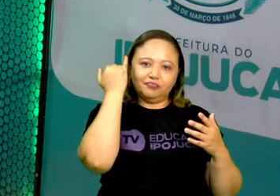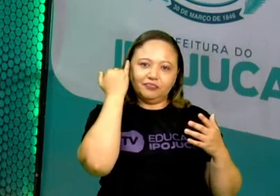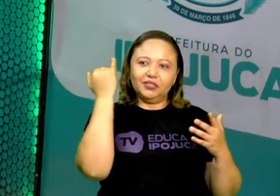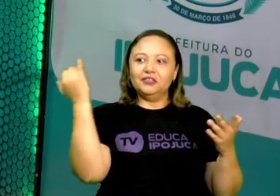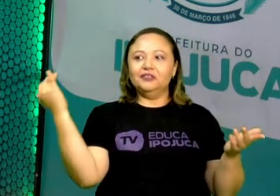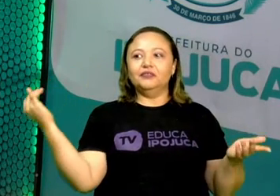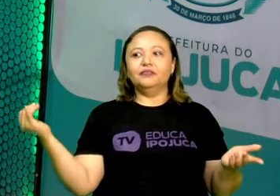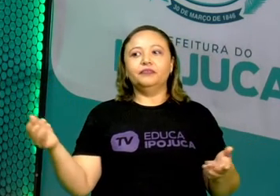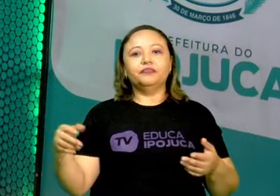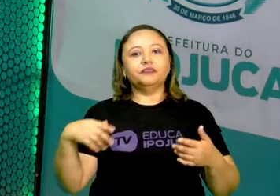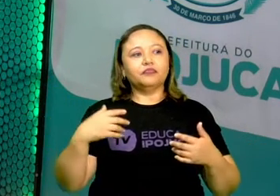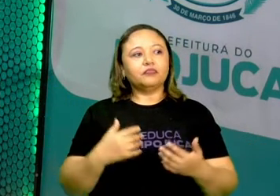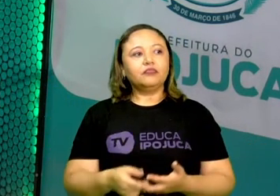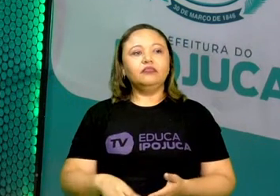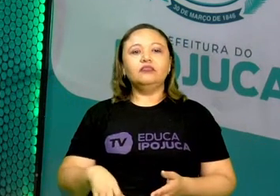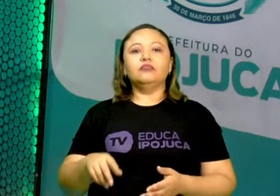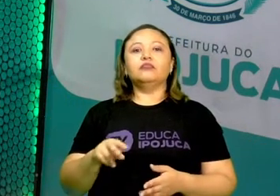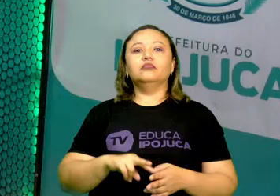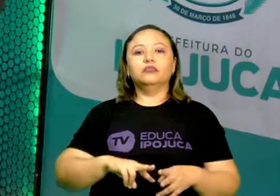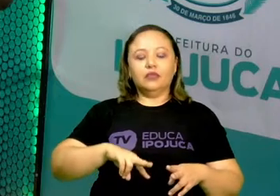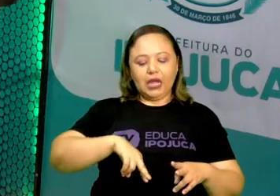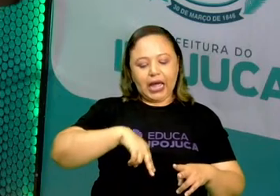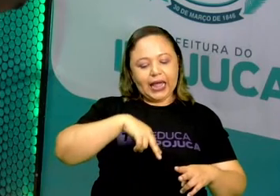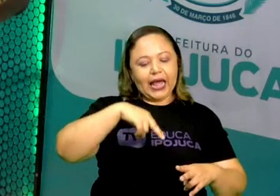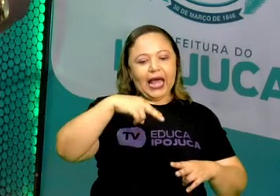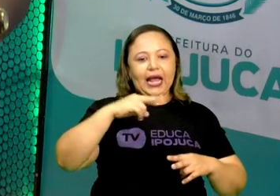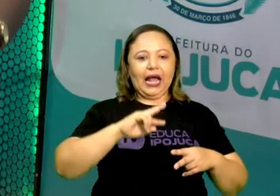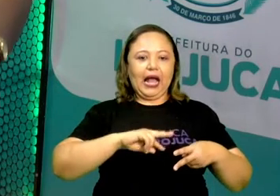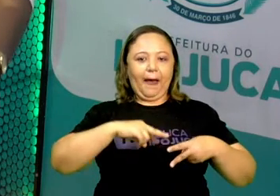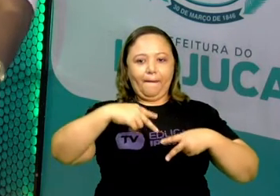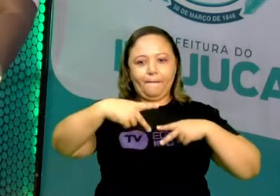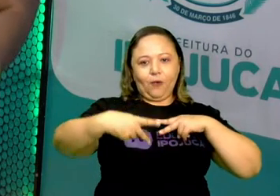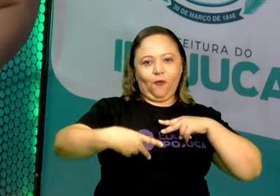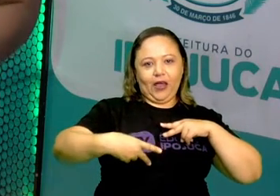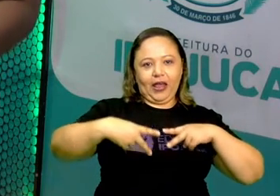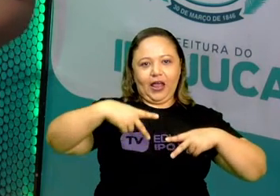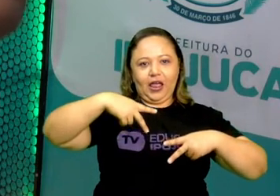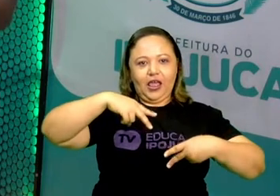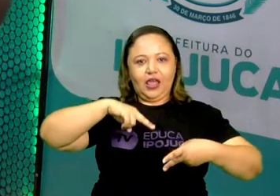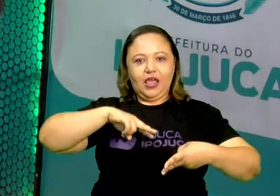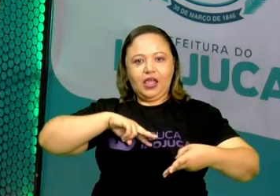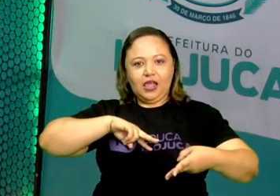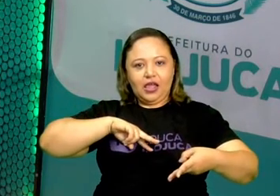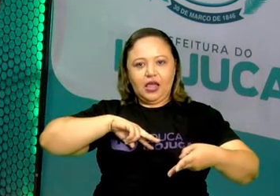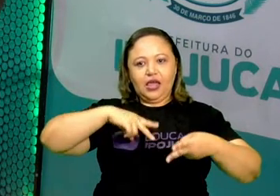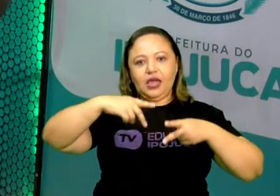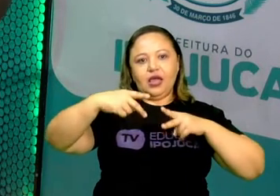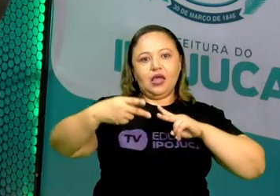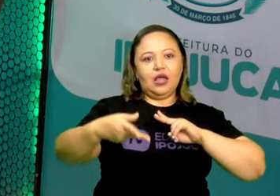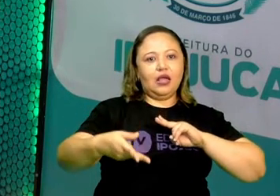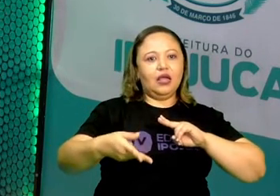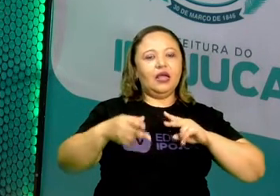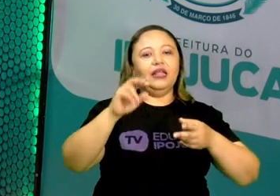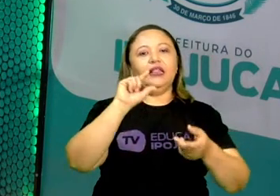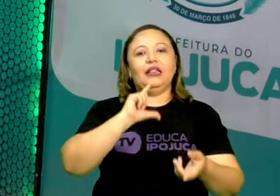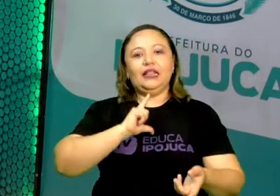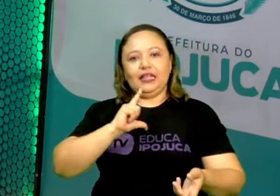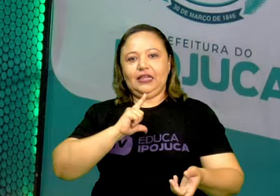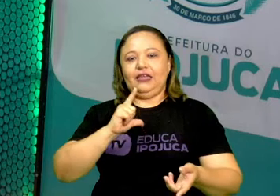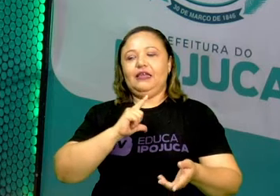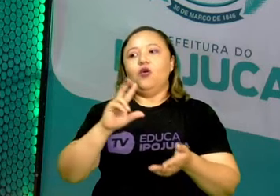lento. E a capoeira tem isso. Tem essa malemolência, às vezes. Tem também os